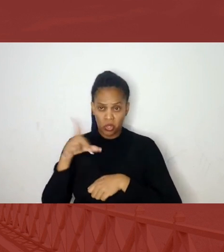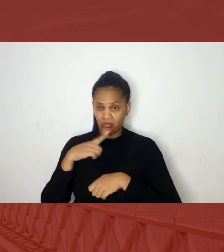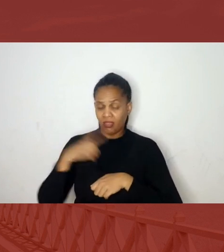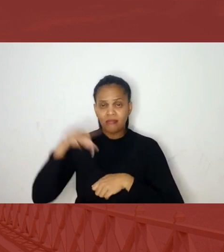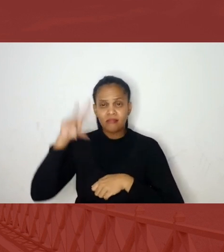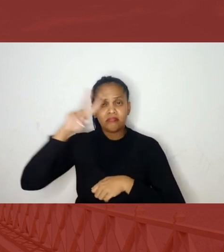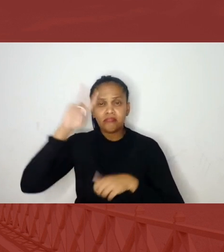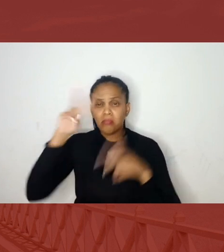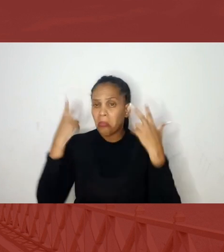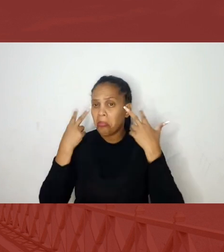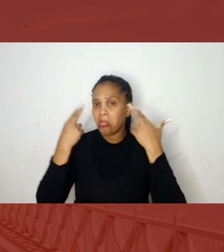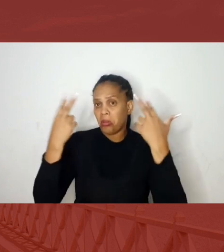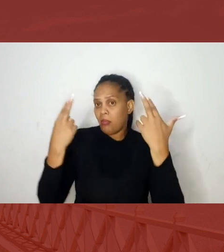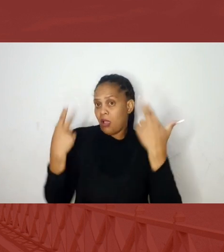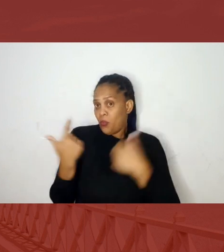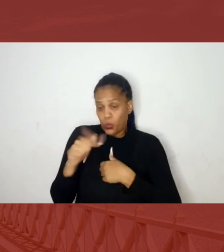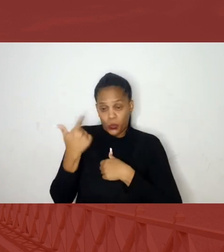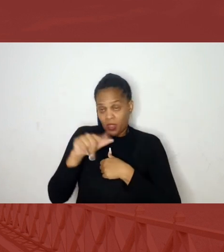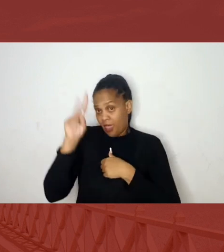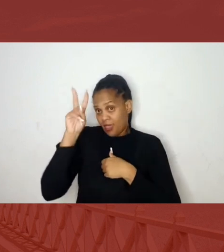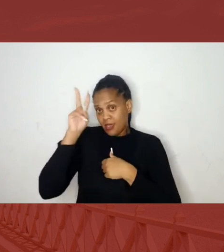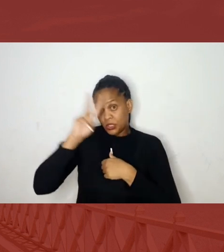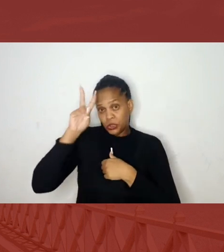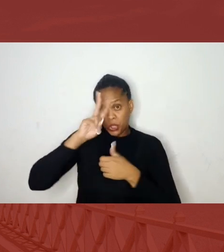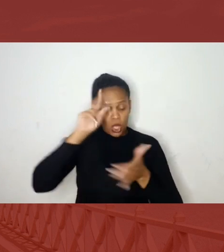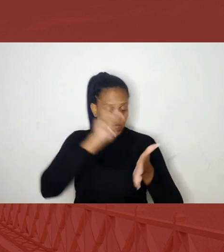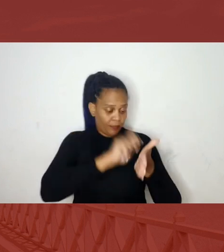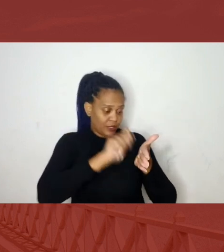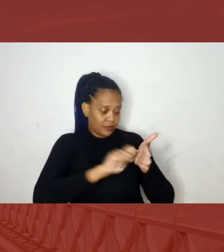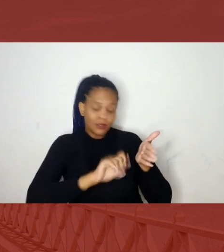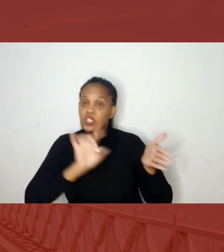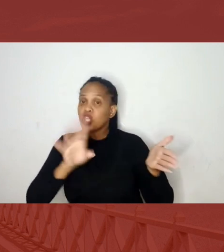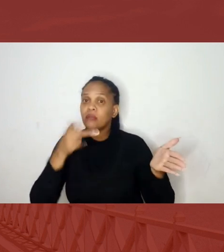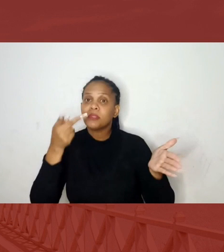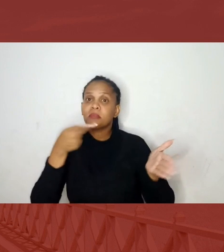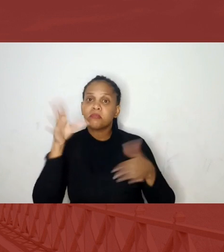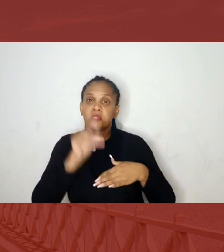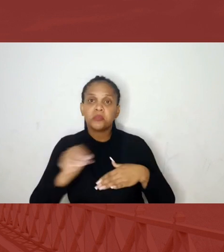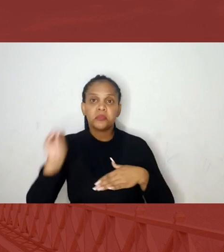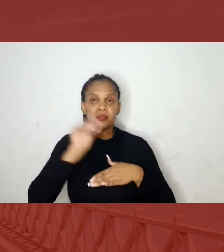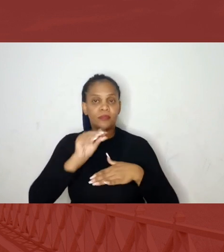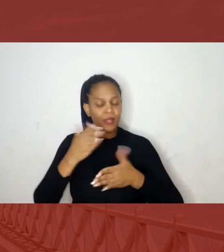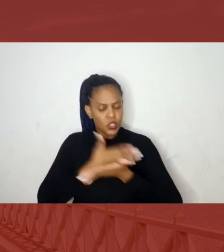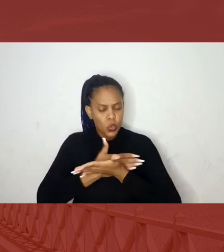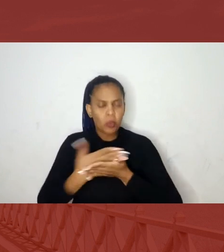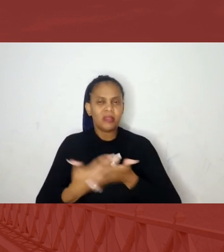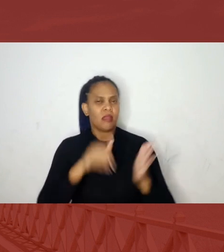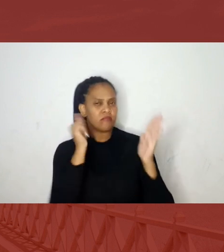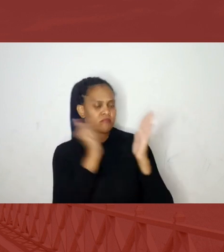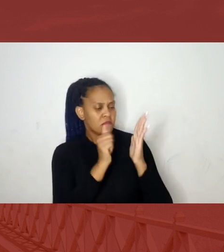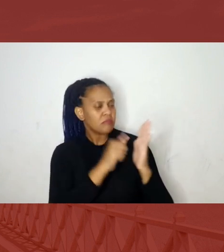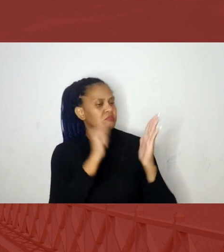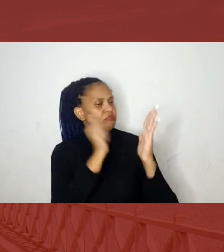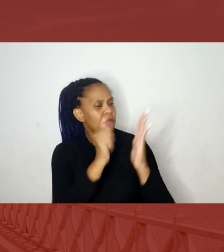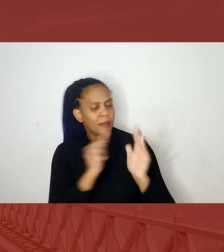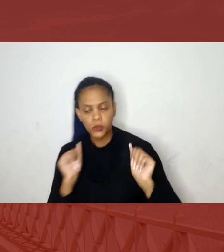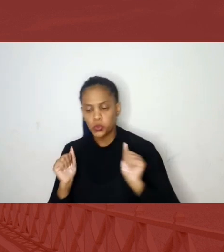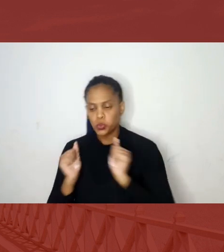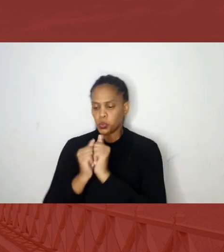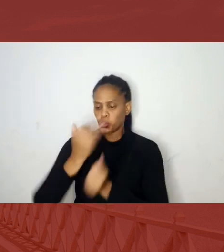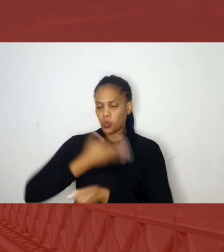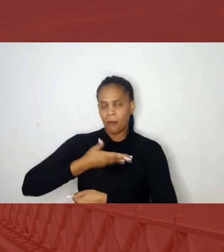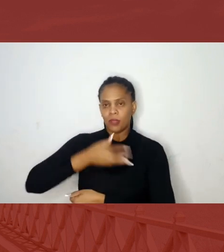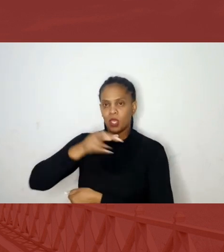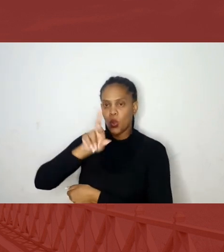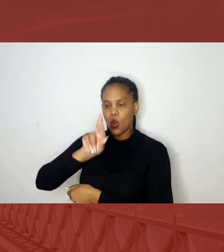a gente não tinha história escrita. Foi aí que eu comecei a bater de porta em porta, juntamente com o Ramiro, que é o meu